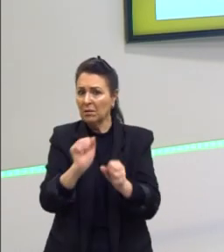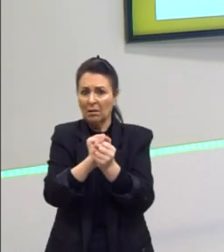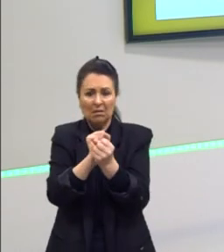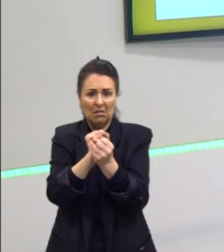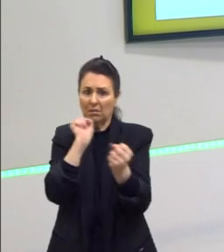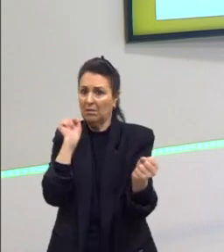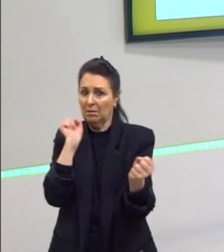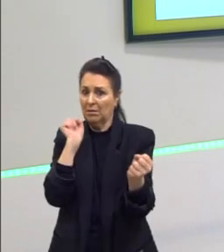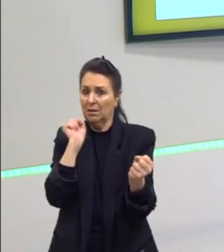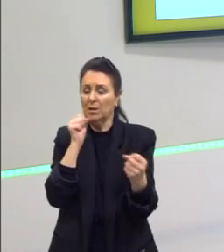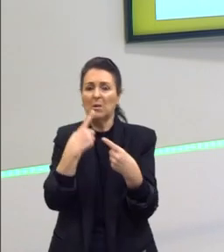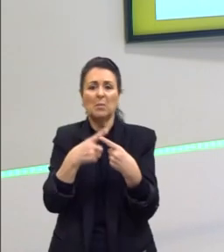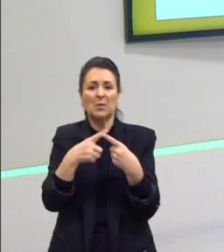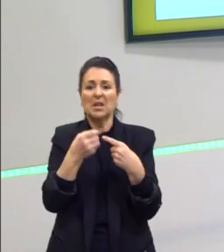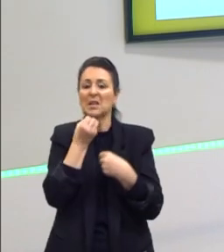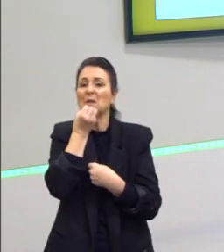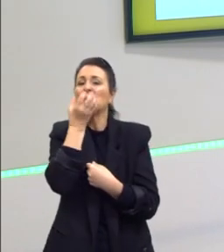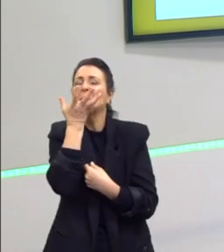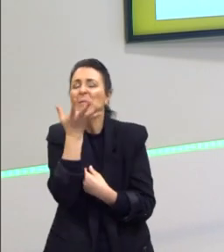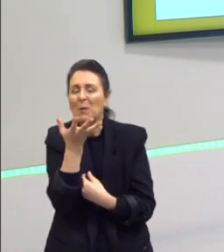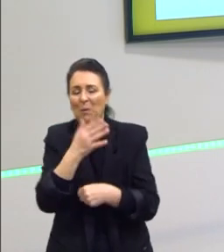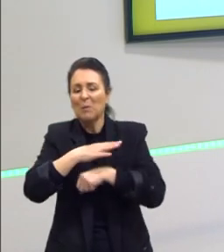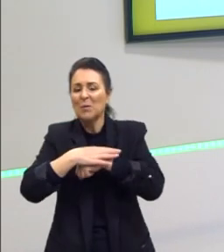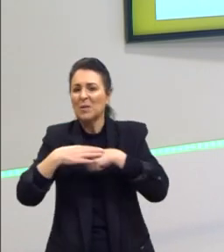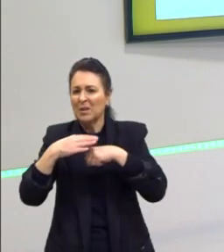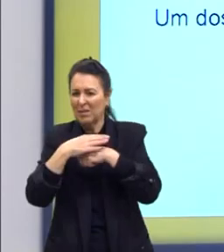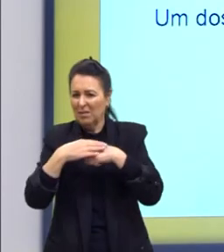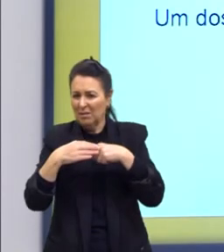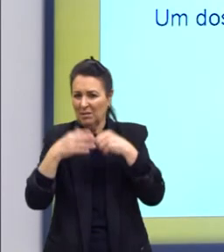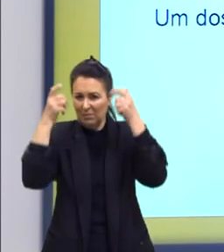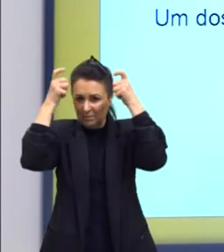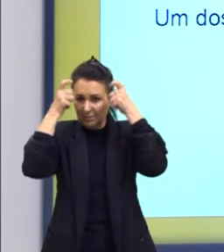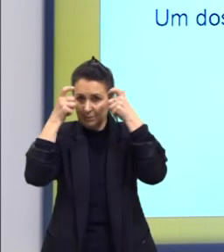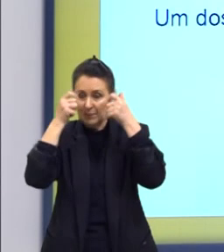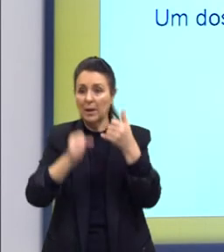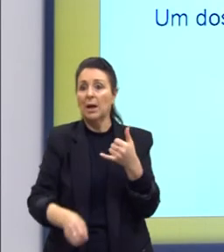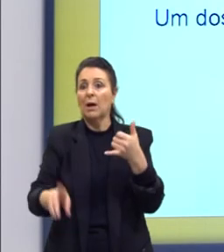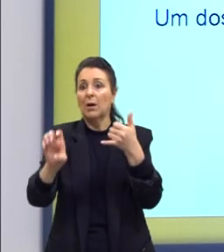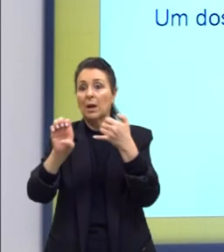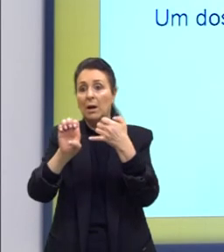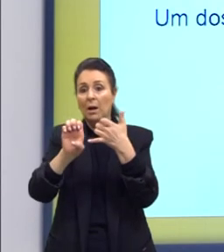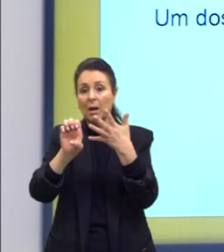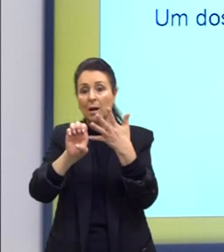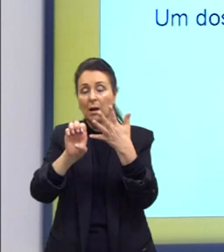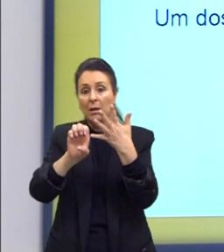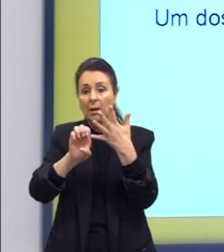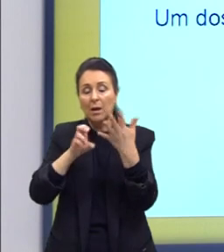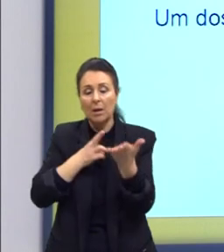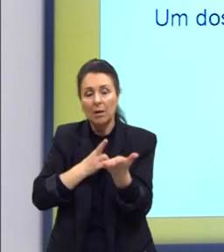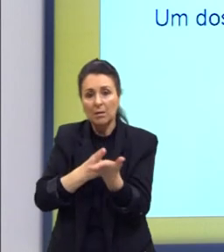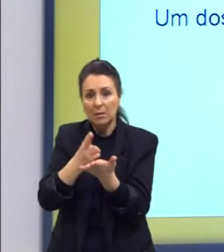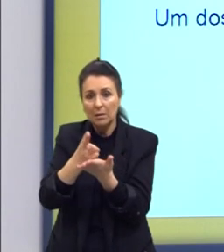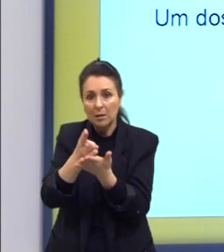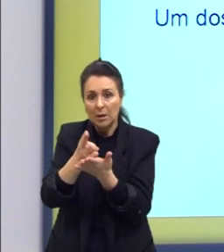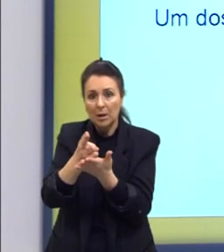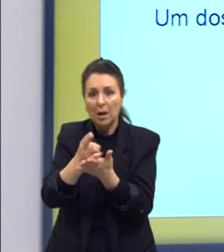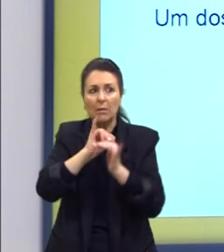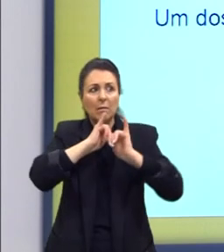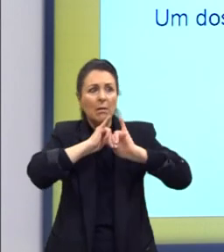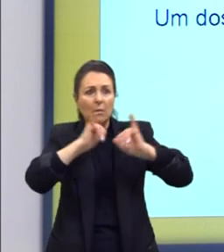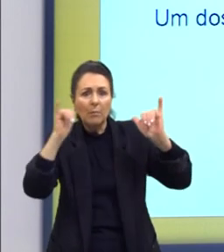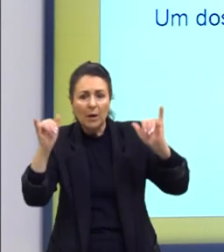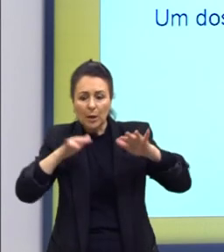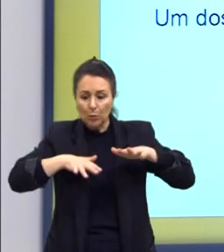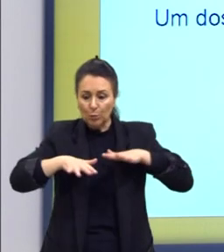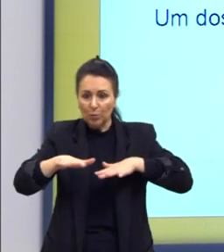não é a bondade da corte. E a opção E, persistência da campanha abolicionista. Então,